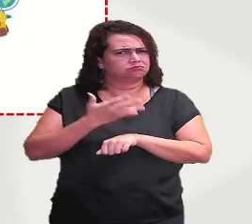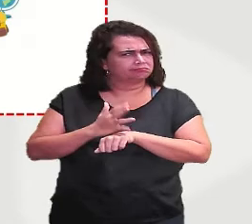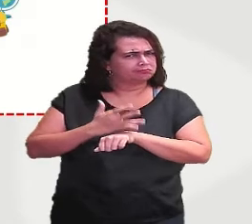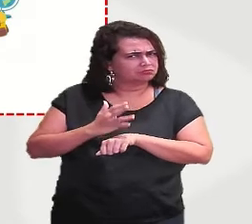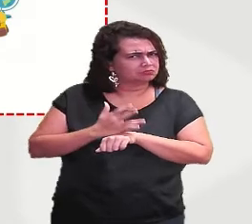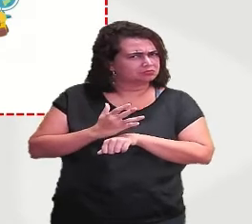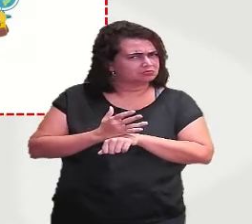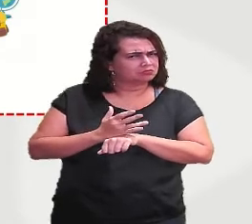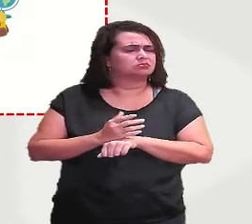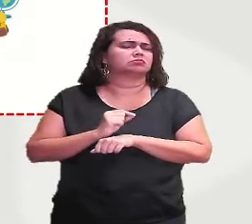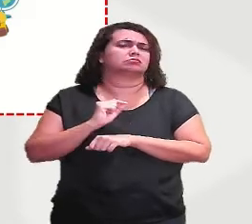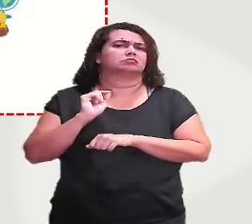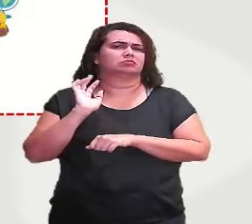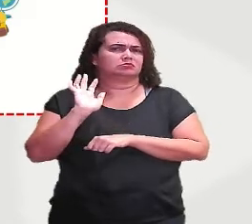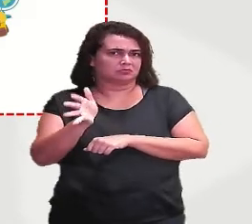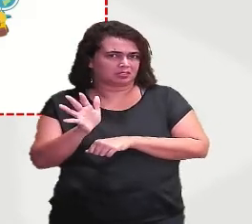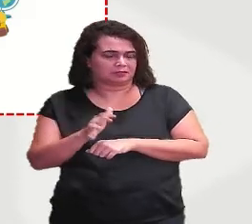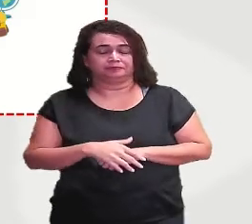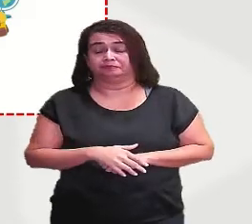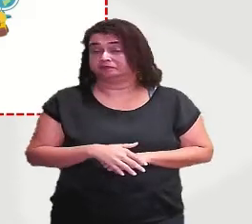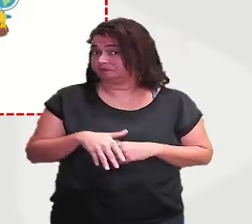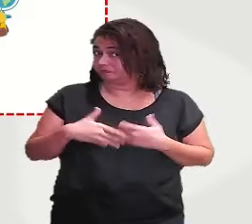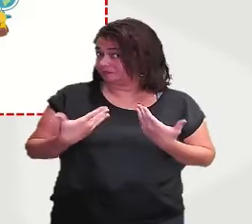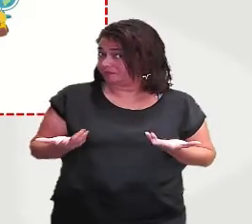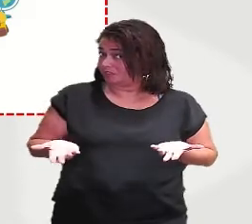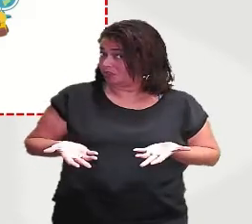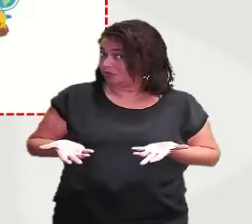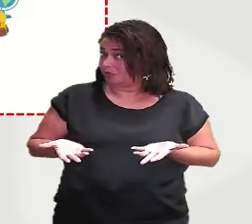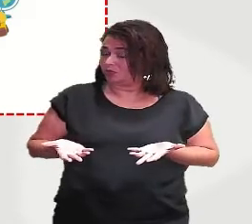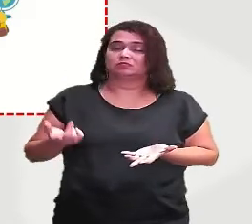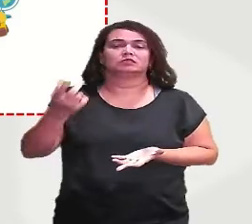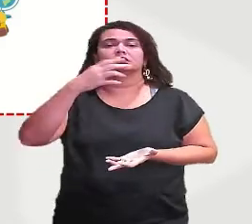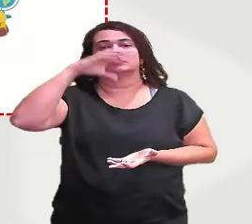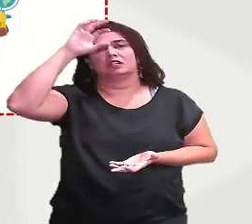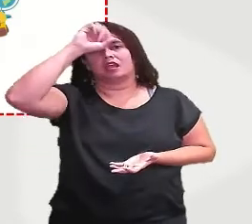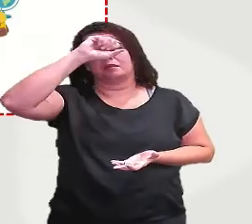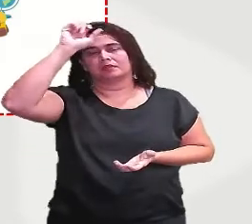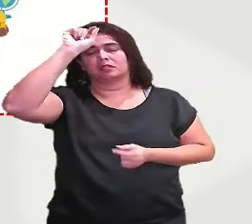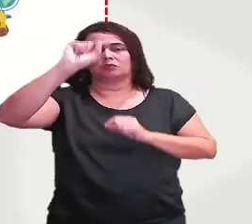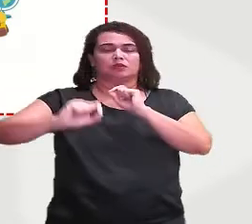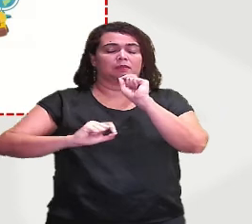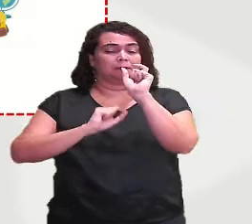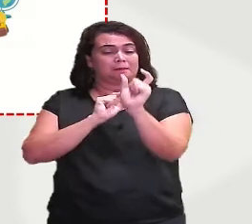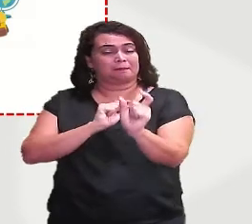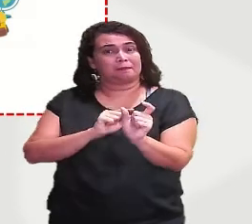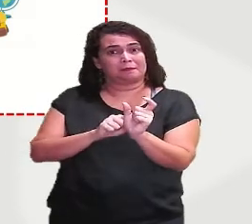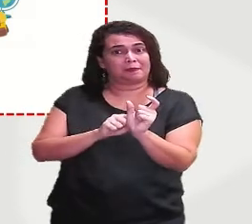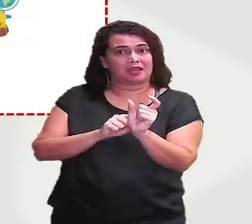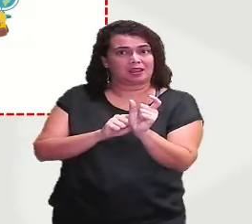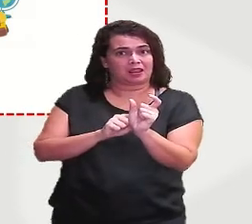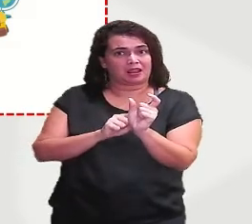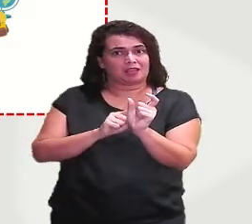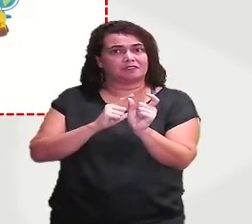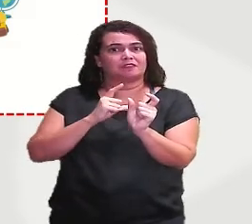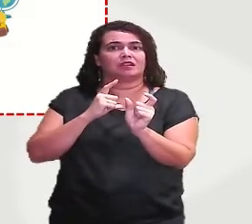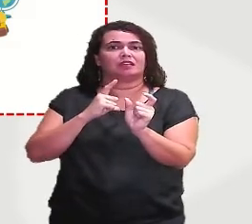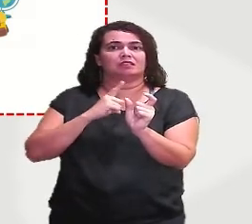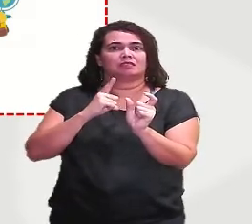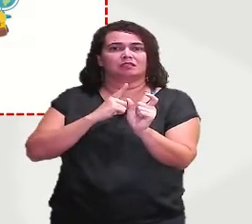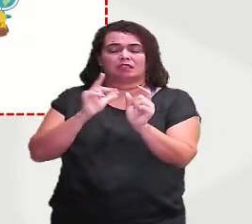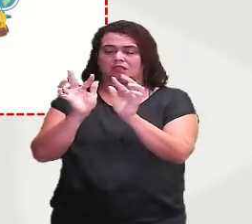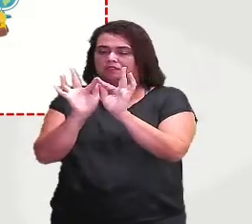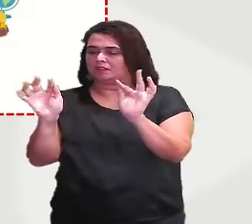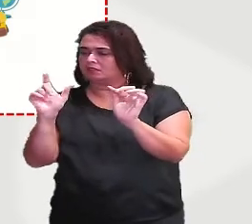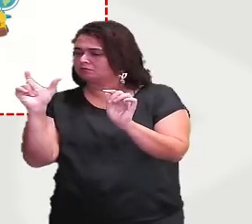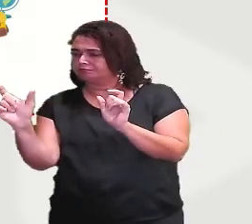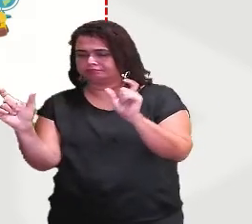assuntos sobre isso? Então, vamos lá. Palavra invariável que estabelece relação entre termos de uma mesma oração.